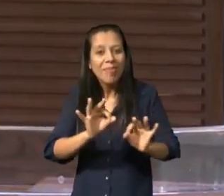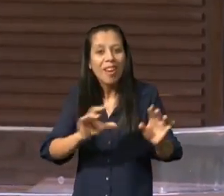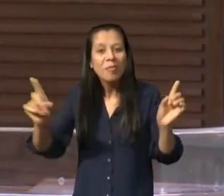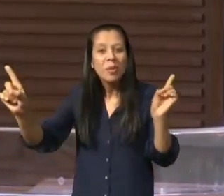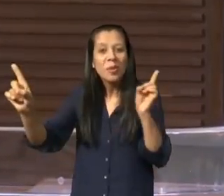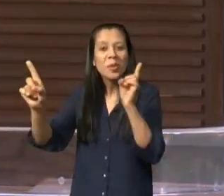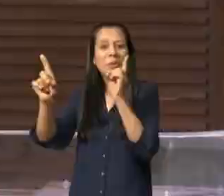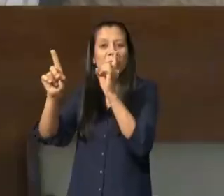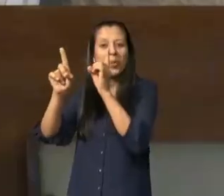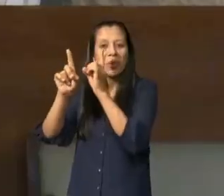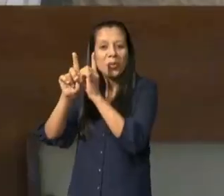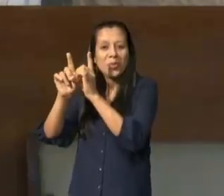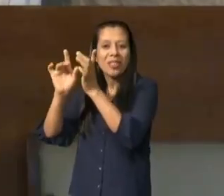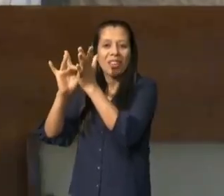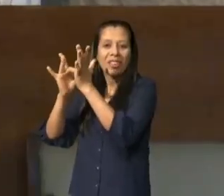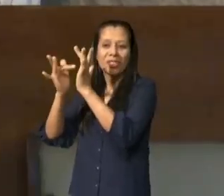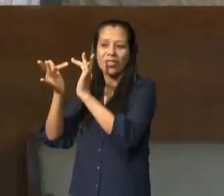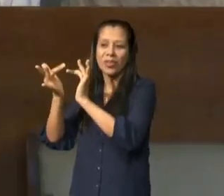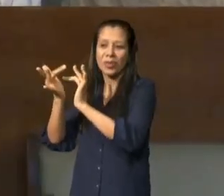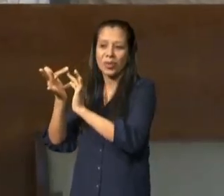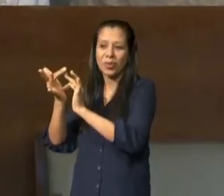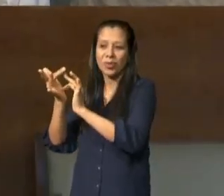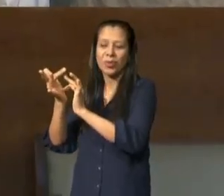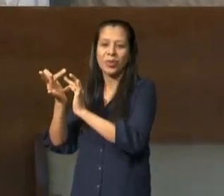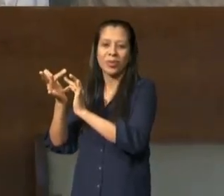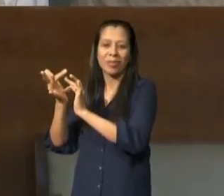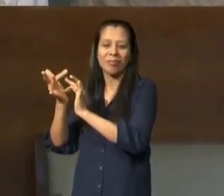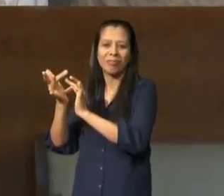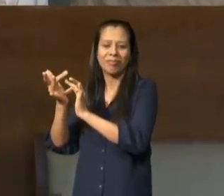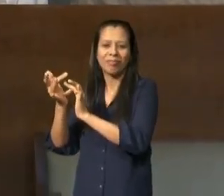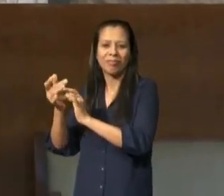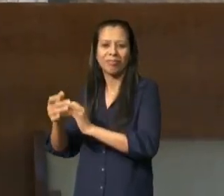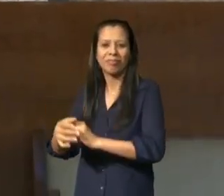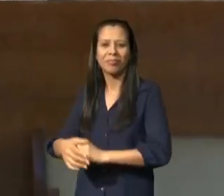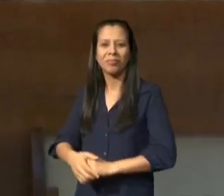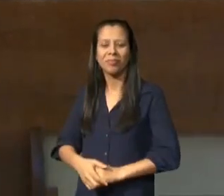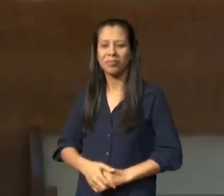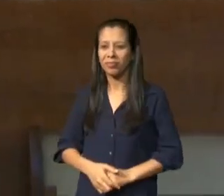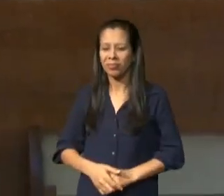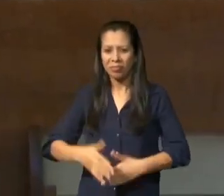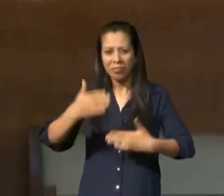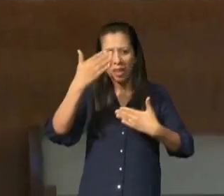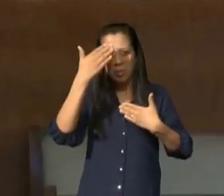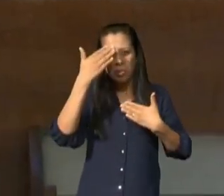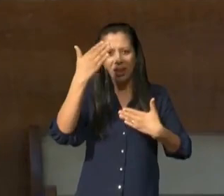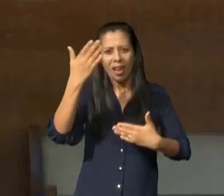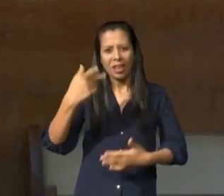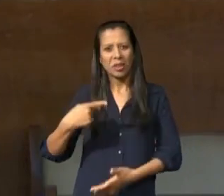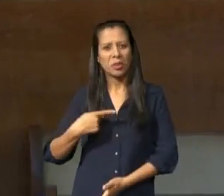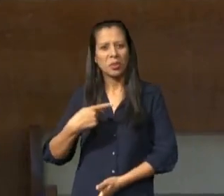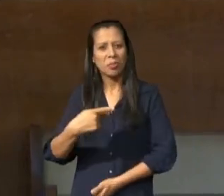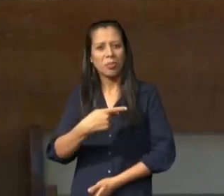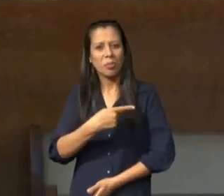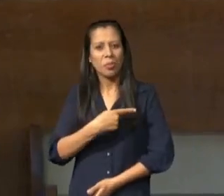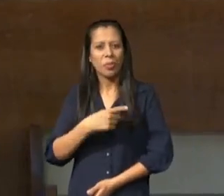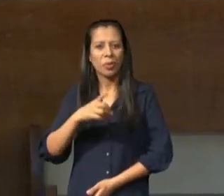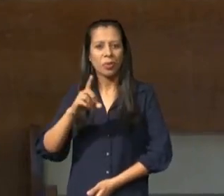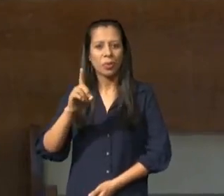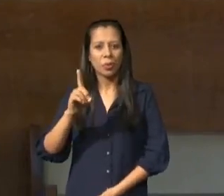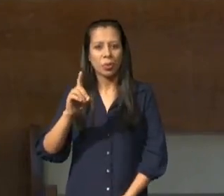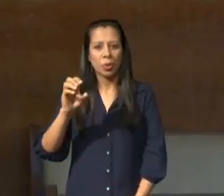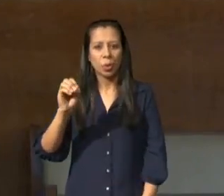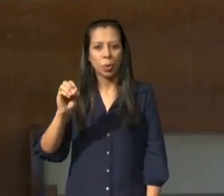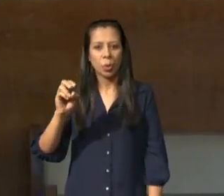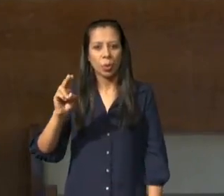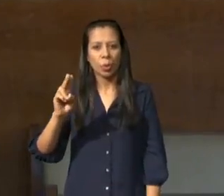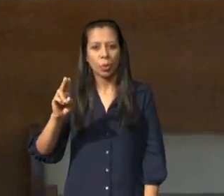obrigado pastor Douglas eu quero chamar aqui a Ellen se você puder colocar o som um